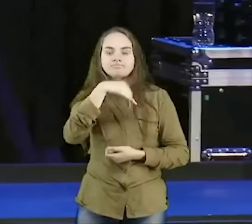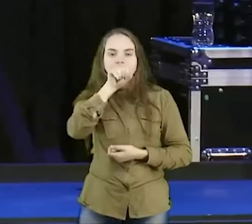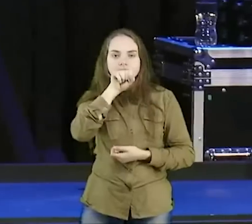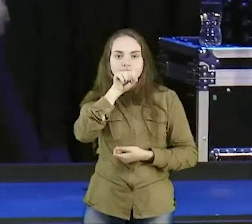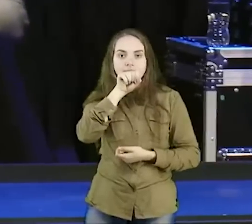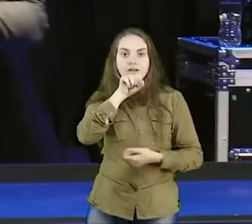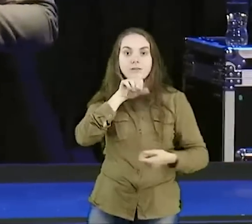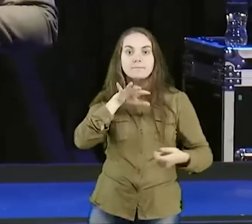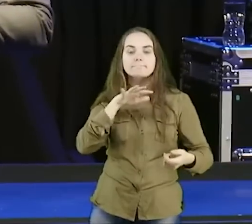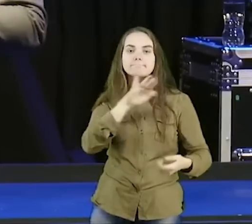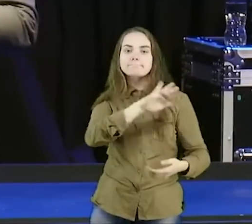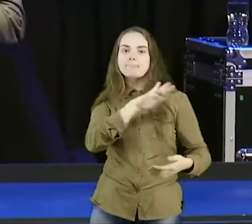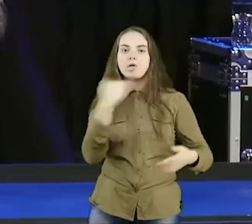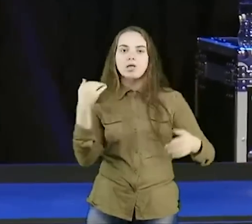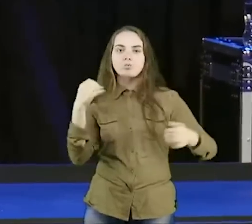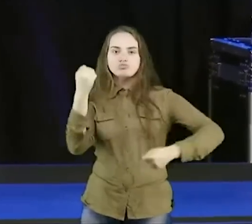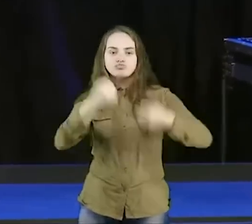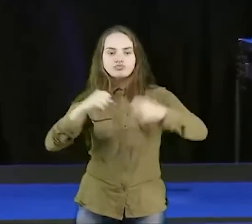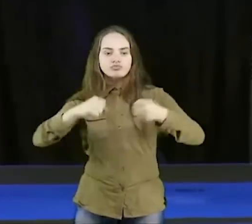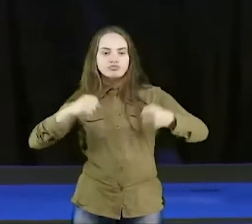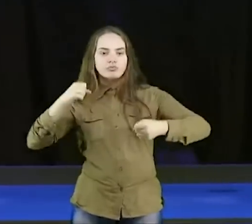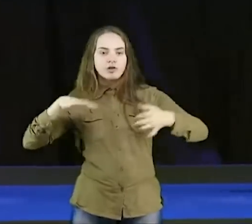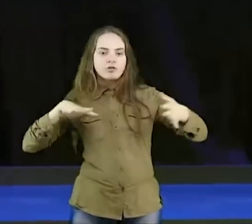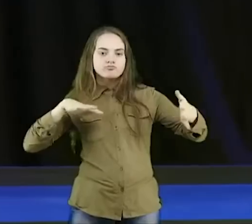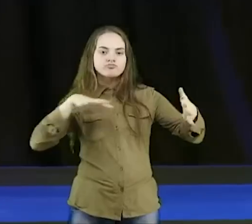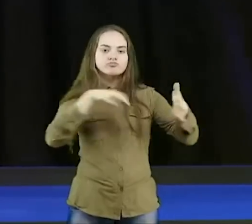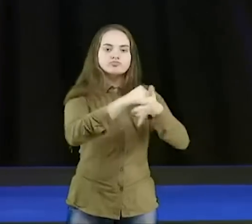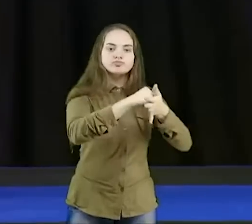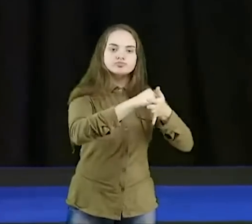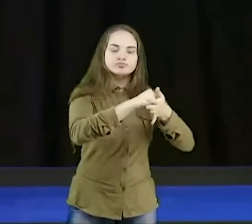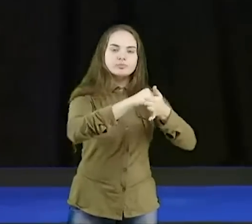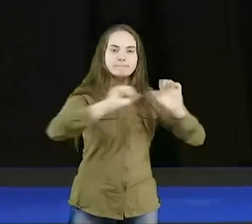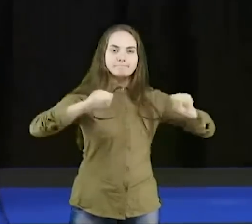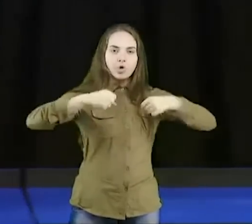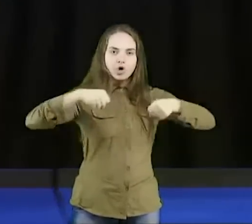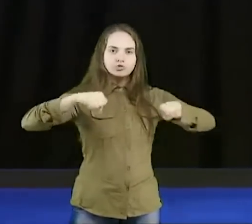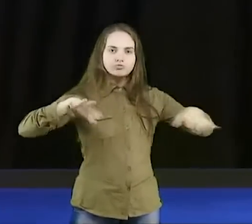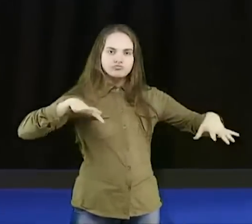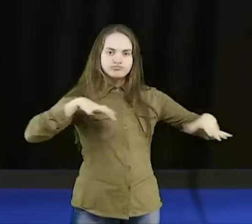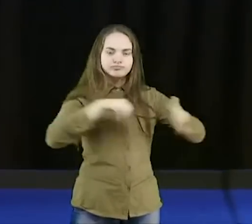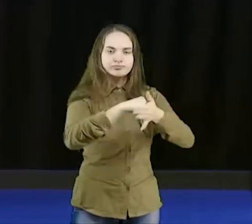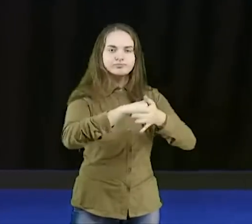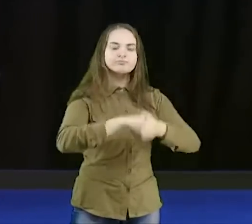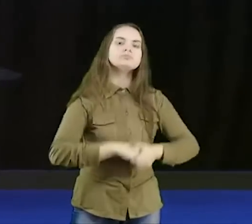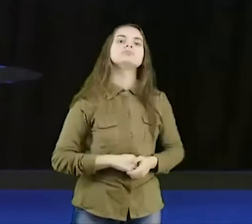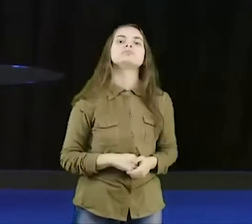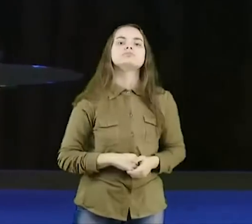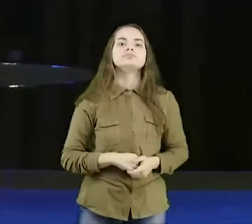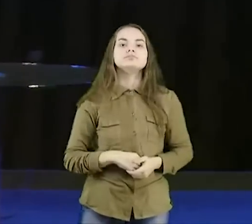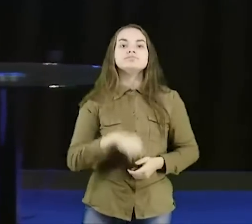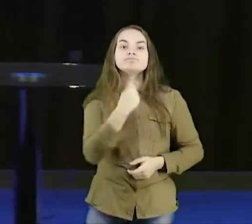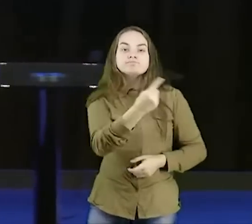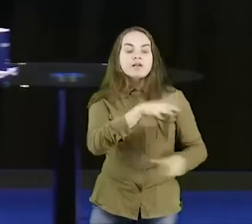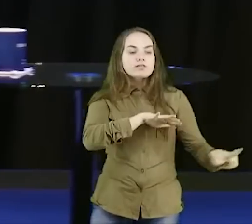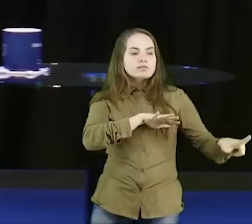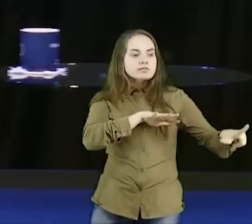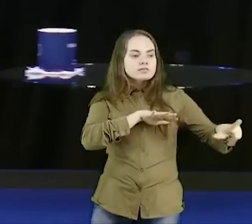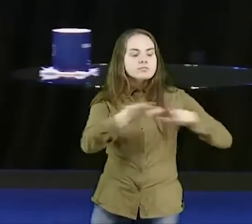falecer, num acidente, depois, teve um acidente, gravíssimo, de moto, ficou lá, uma semana,